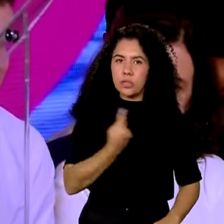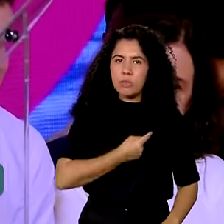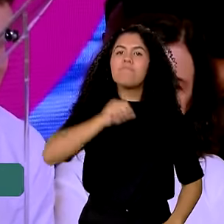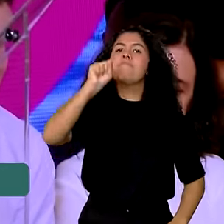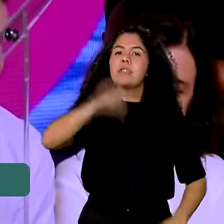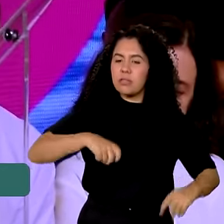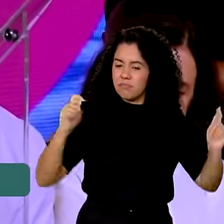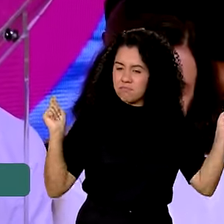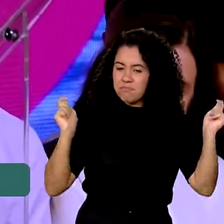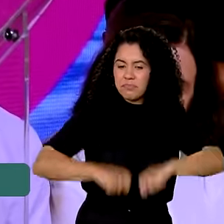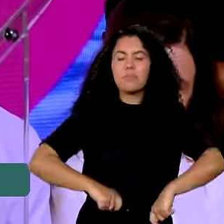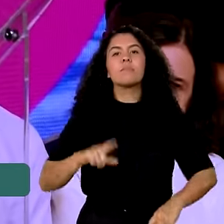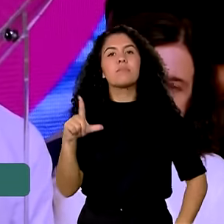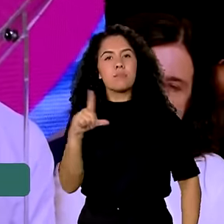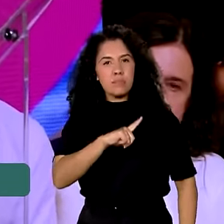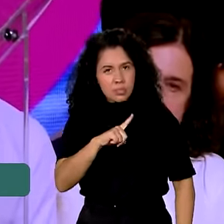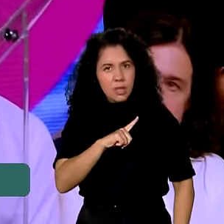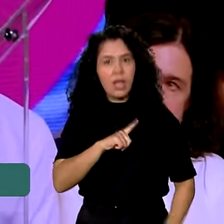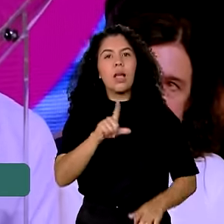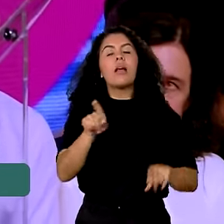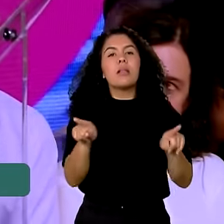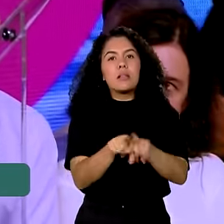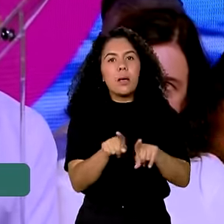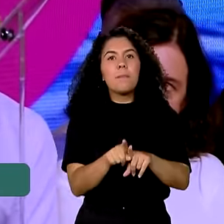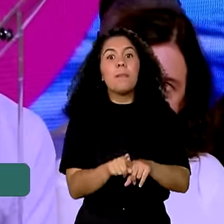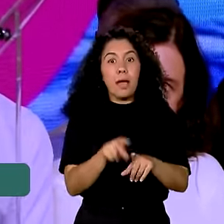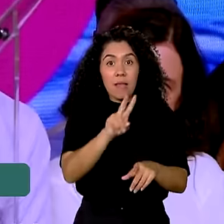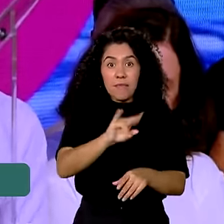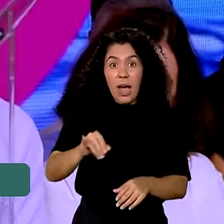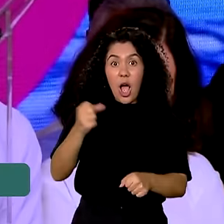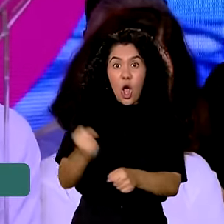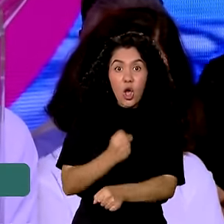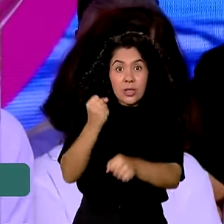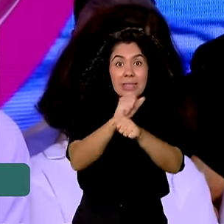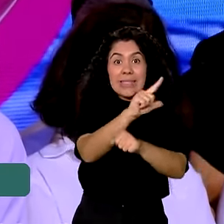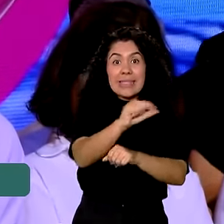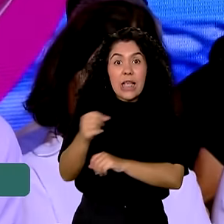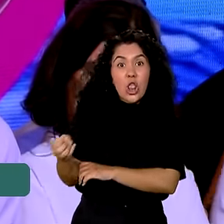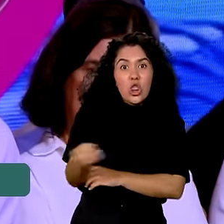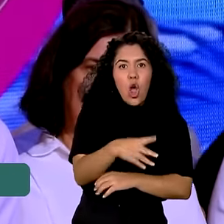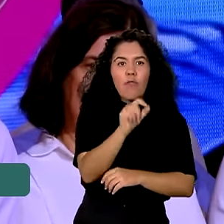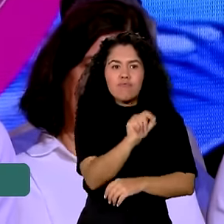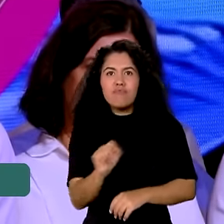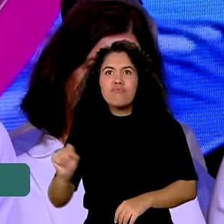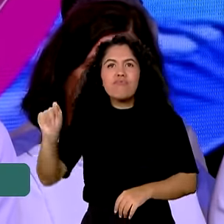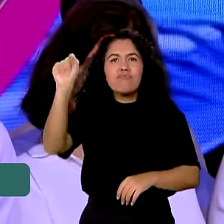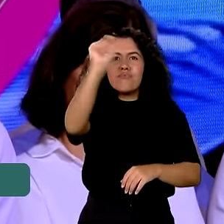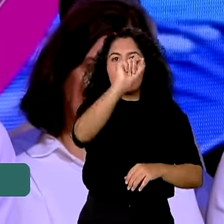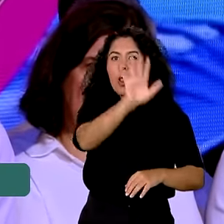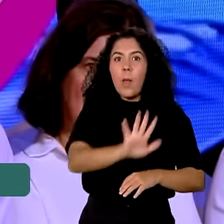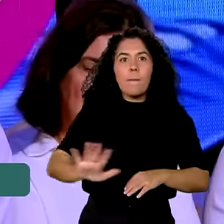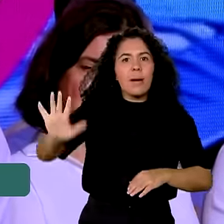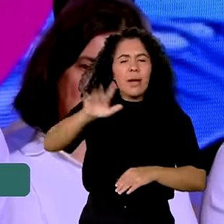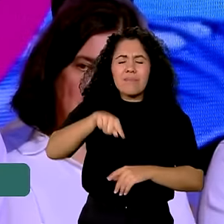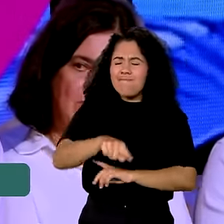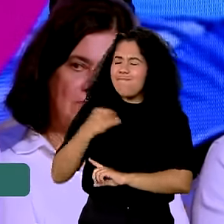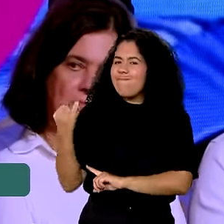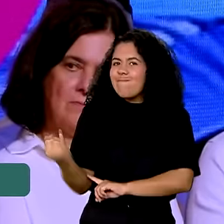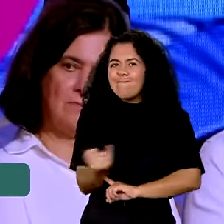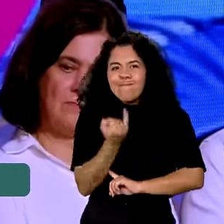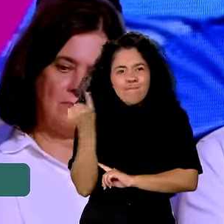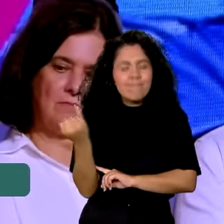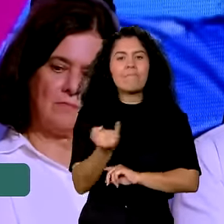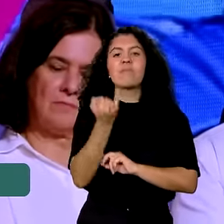podemos estar aqui. E criar 100 novos campos nos interiores do país é fundamental